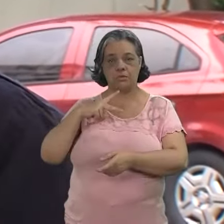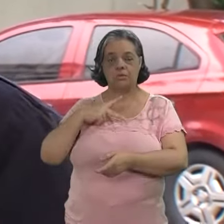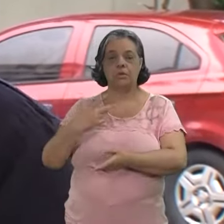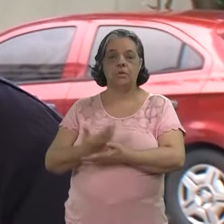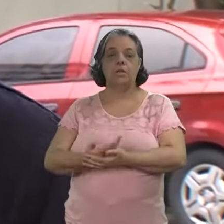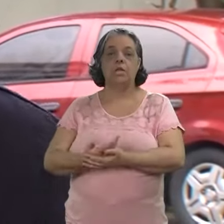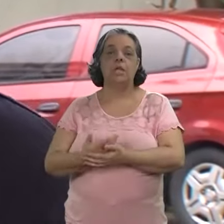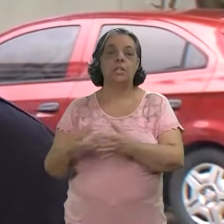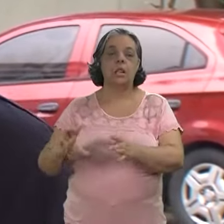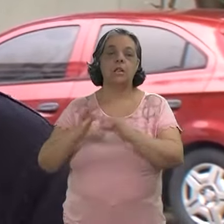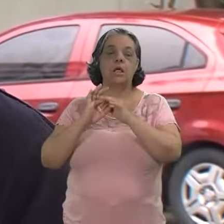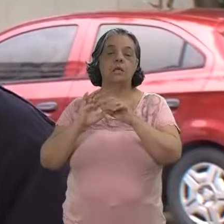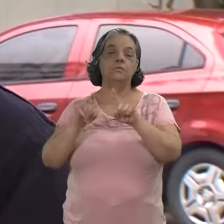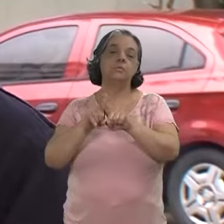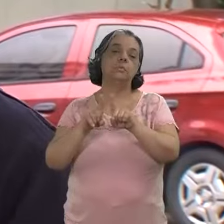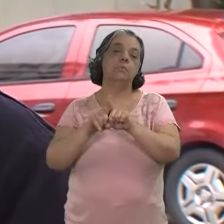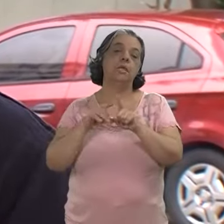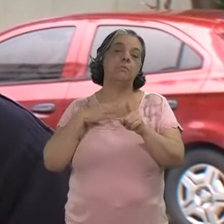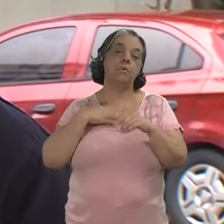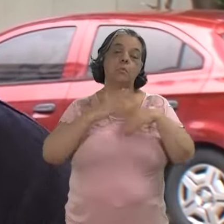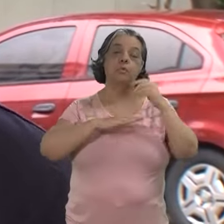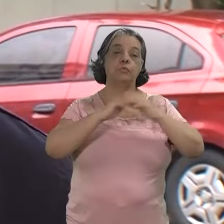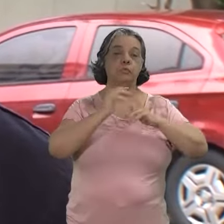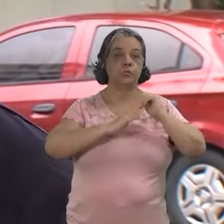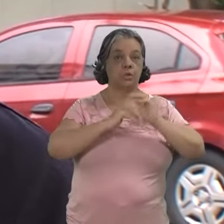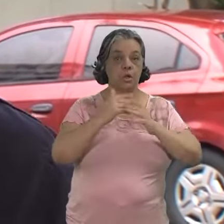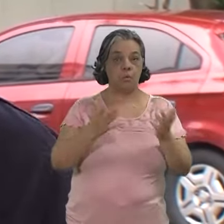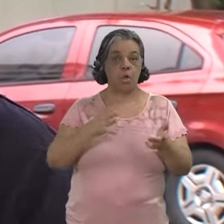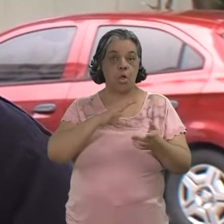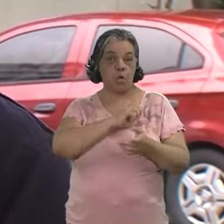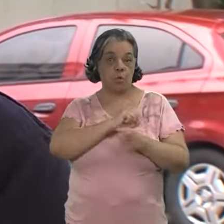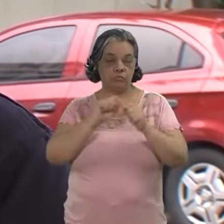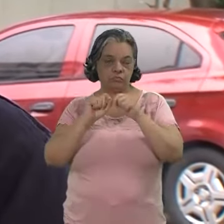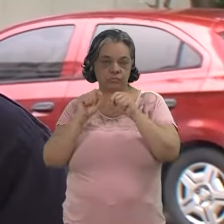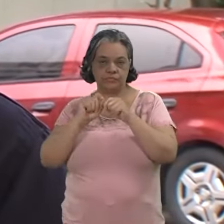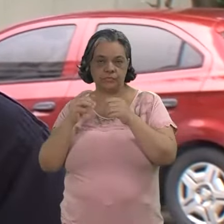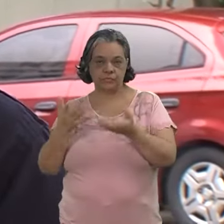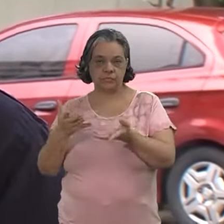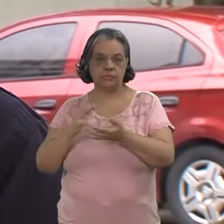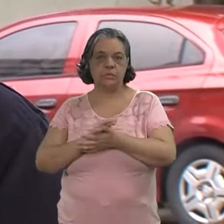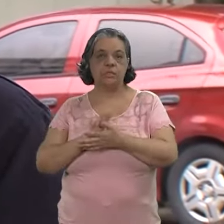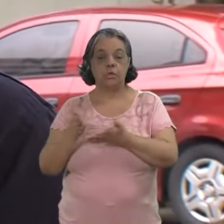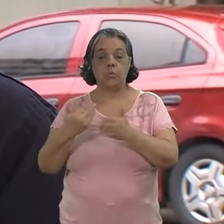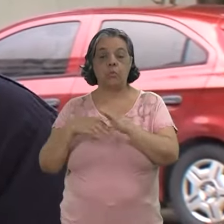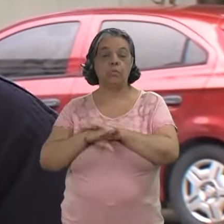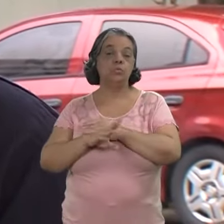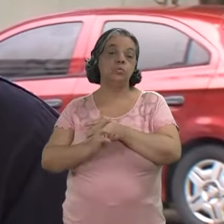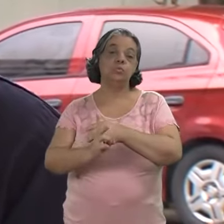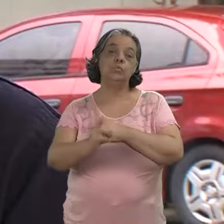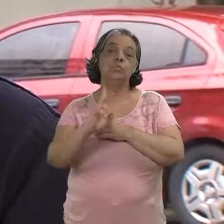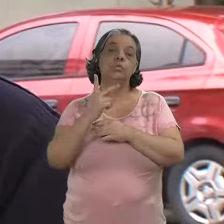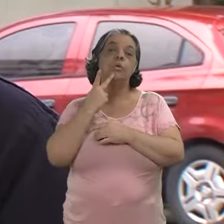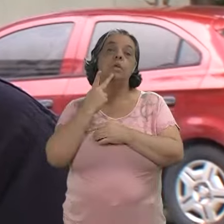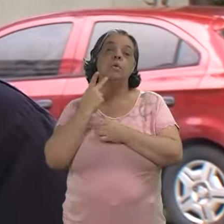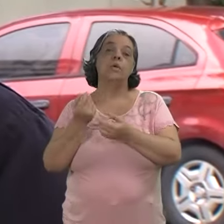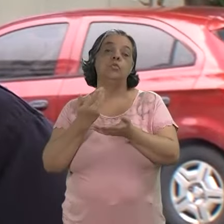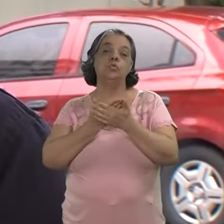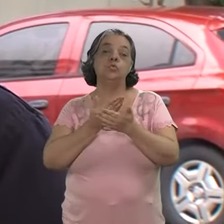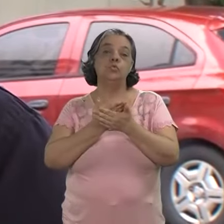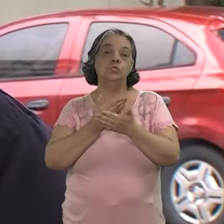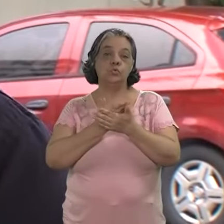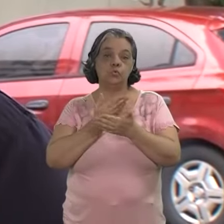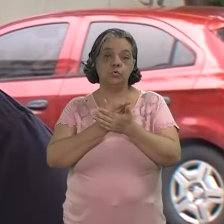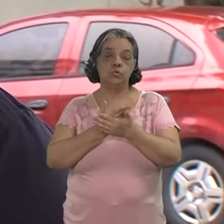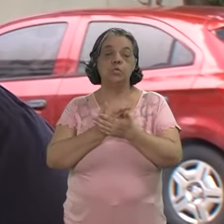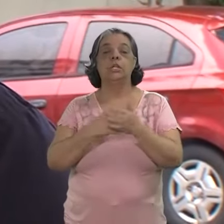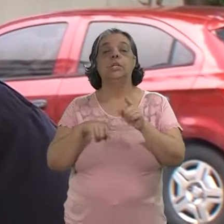vida pessoal está muito atrelada também, assim, ao profissional, porque eu gosto do que faço, então, eu costumo sempre assim, ter como hobby